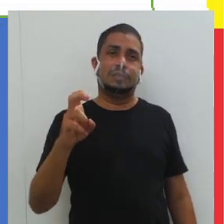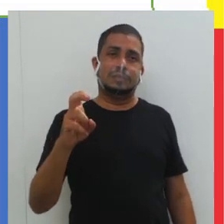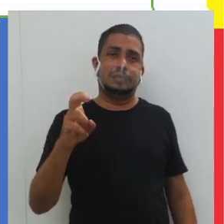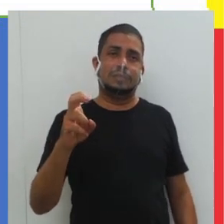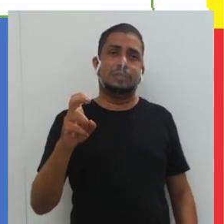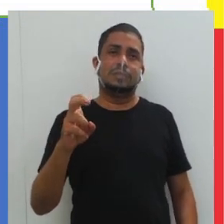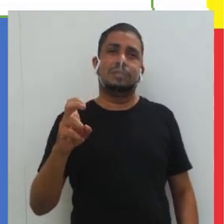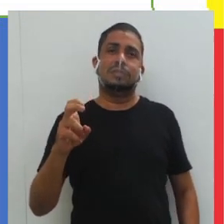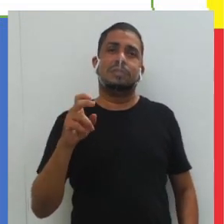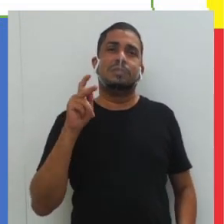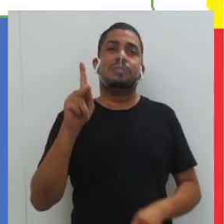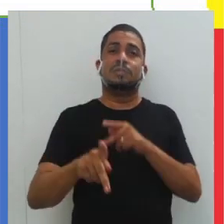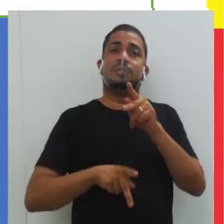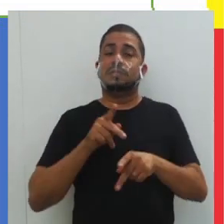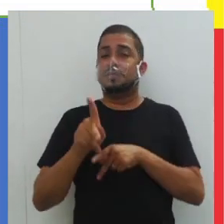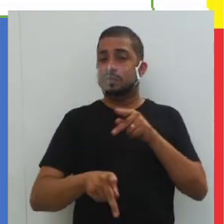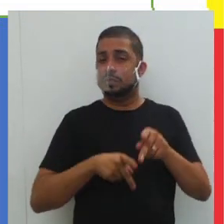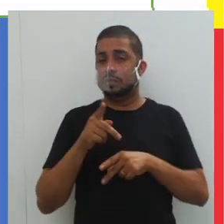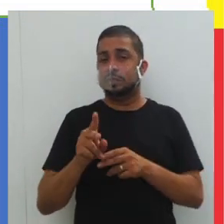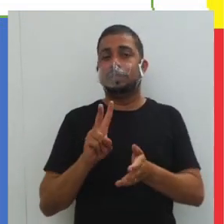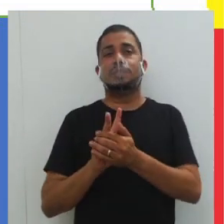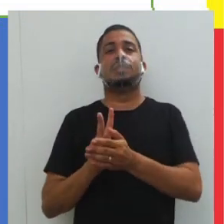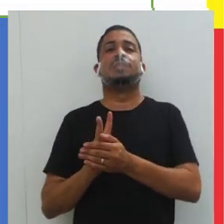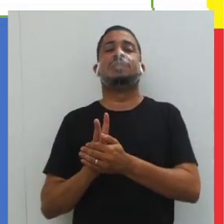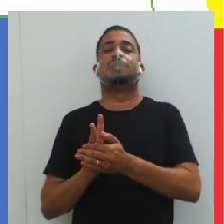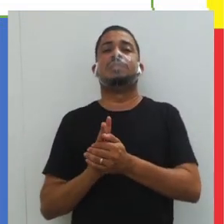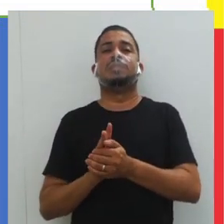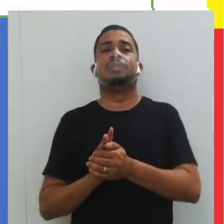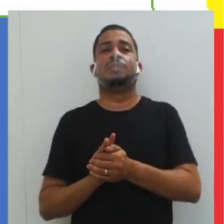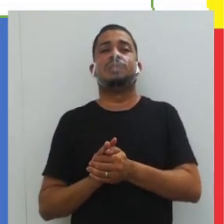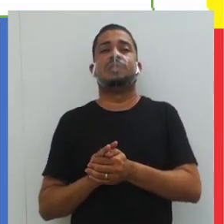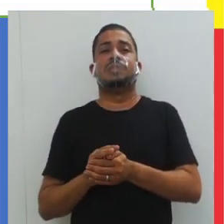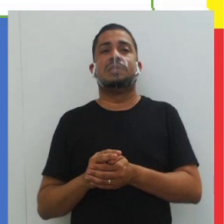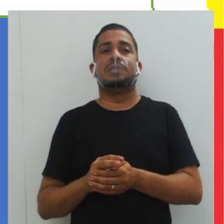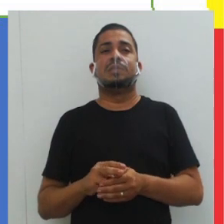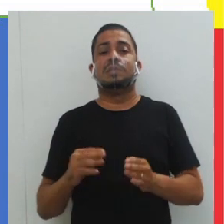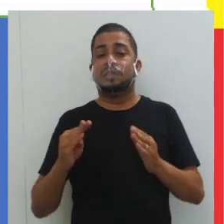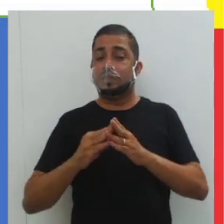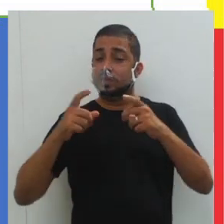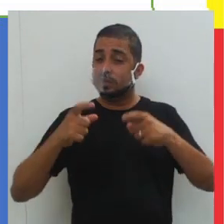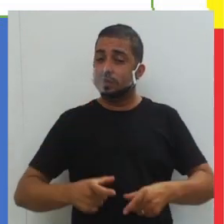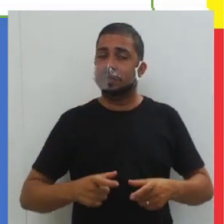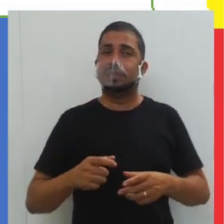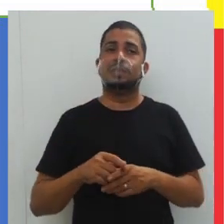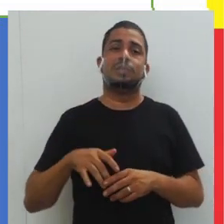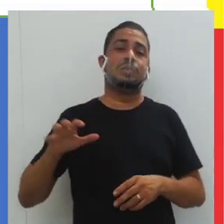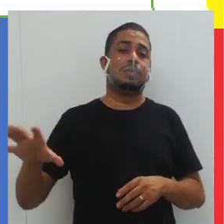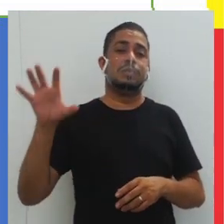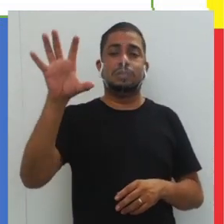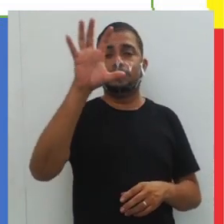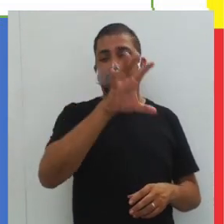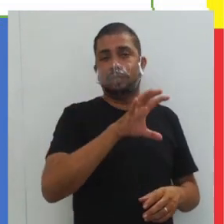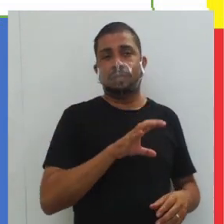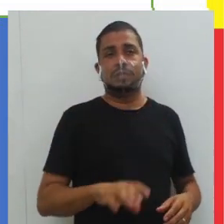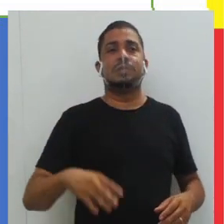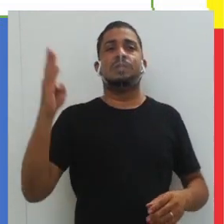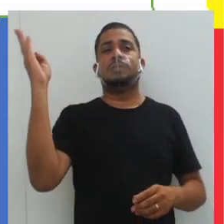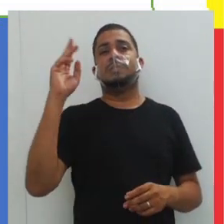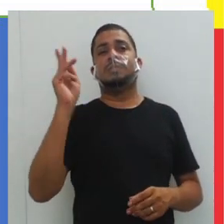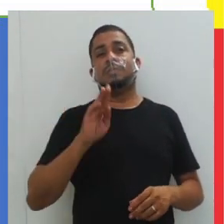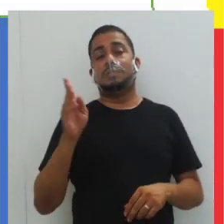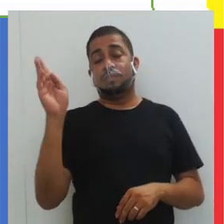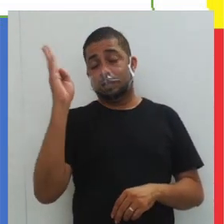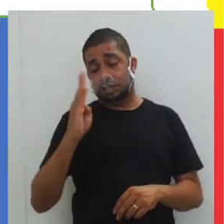305, nós temos 305 povos indígenas habitando todas as regiões do país.